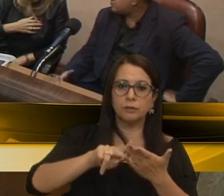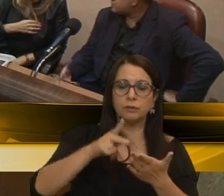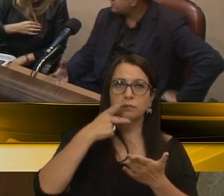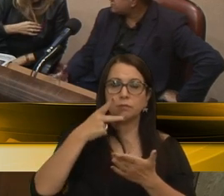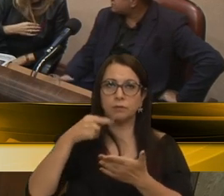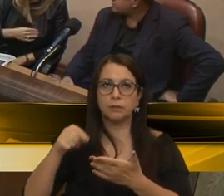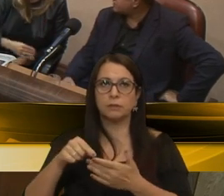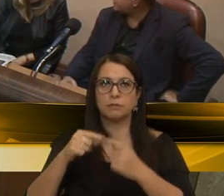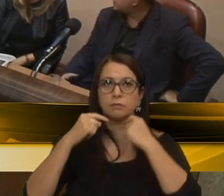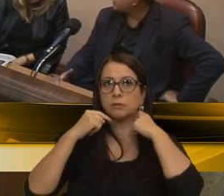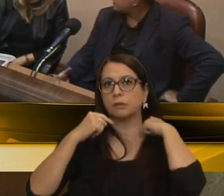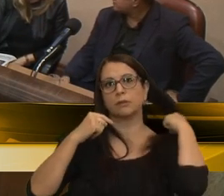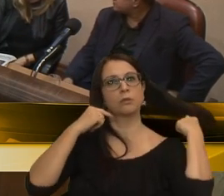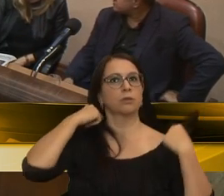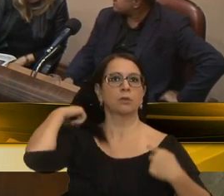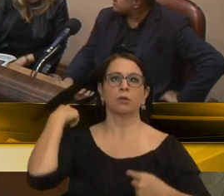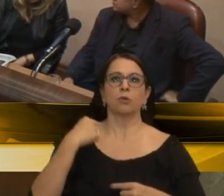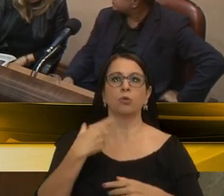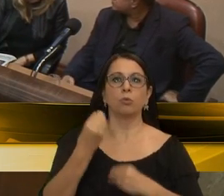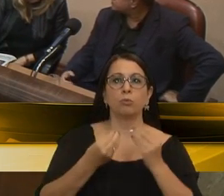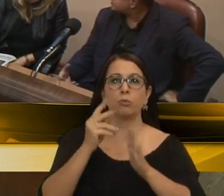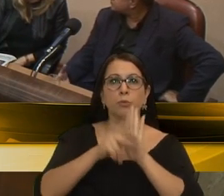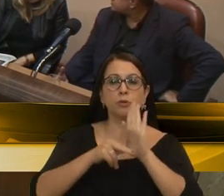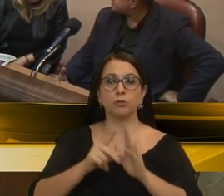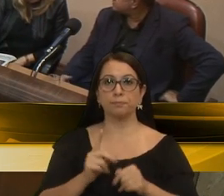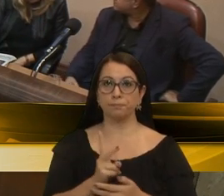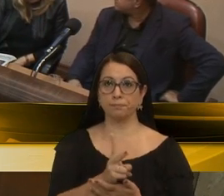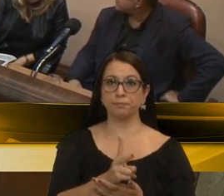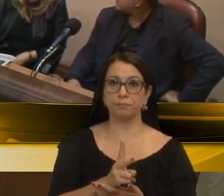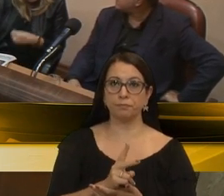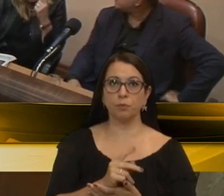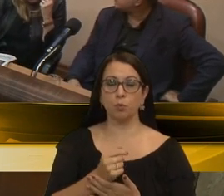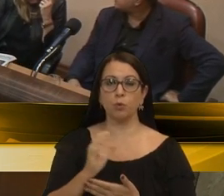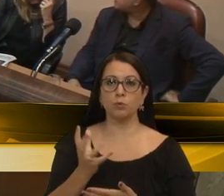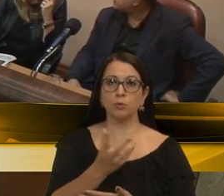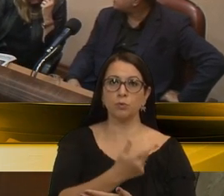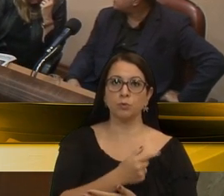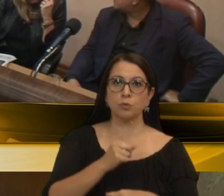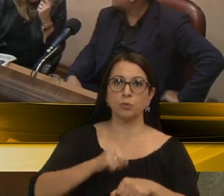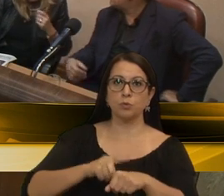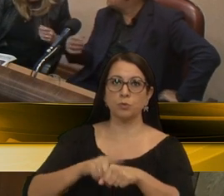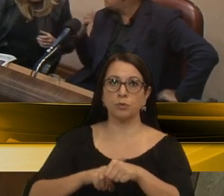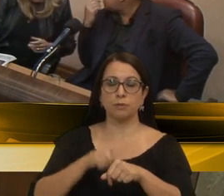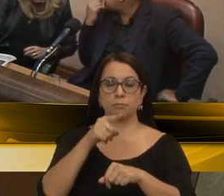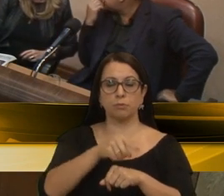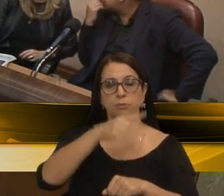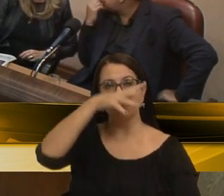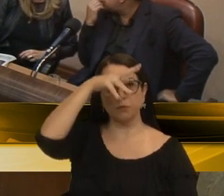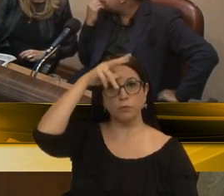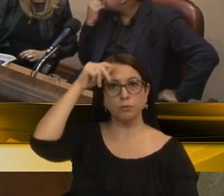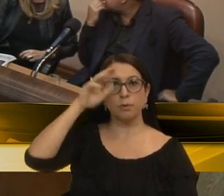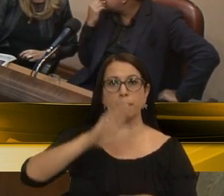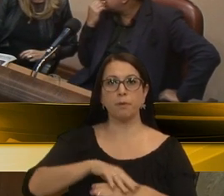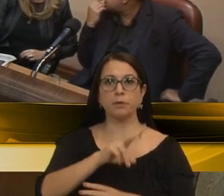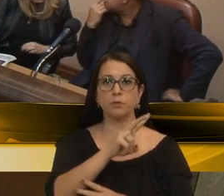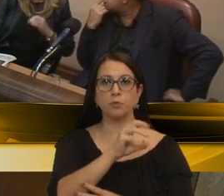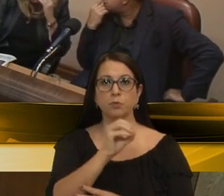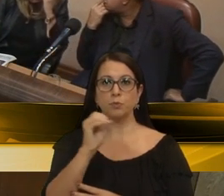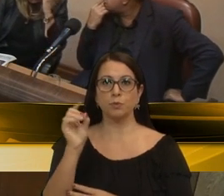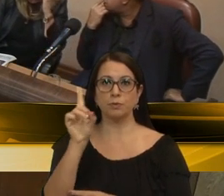sobre como o projeto tramitou. Ficou a maior parte do tempo no Executivo, por mais de 200 dias,